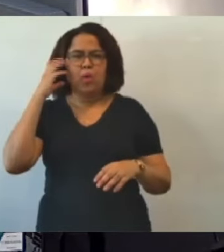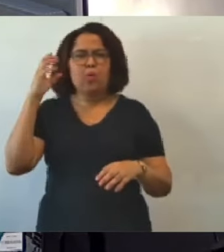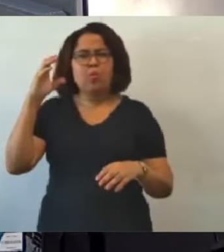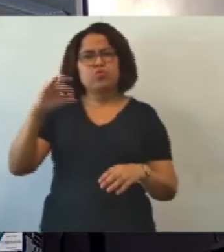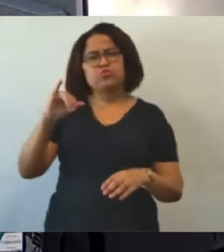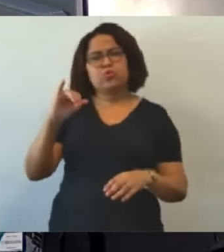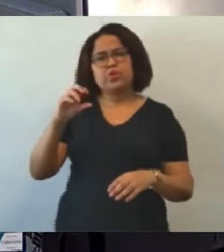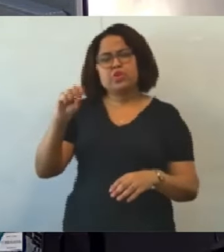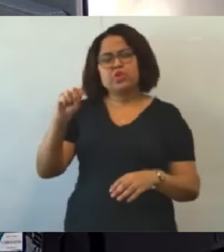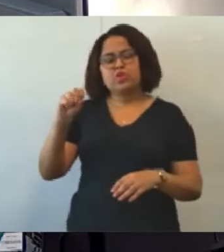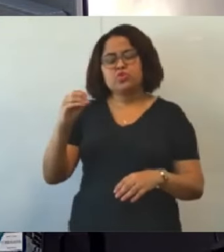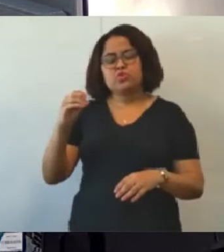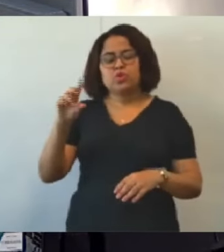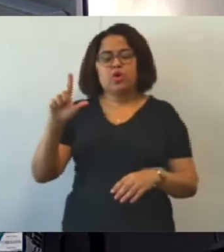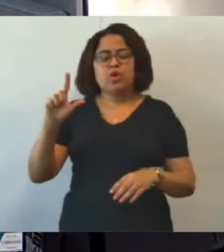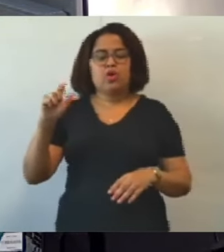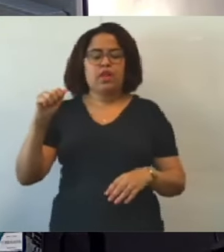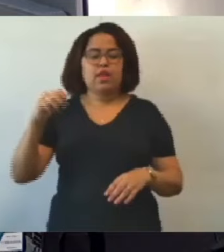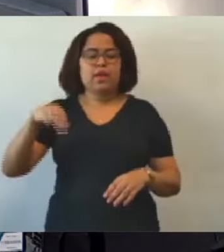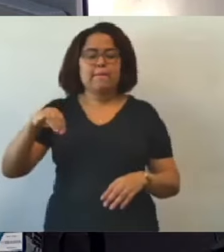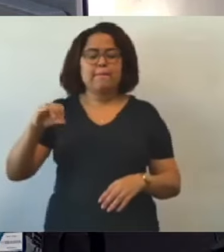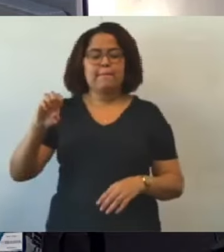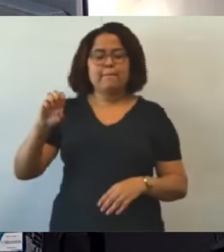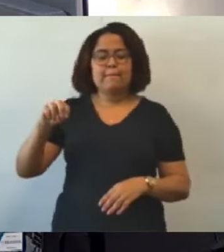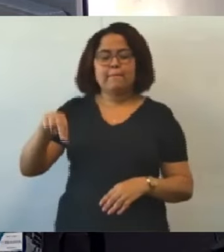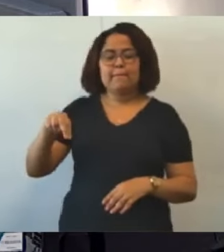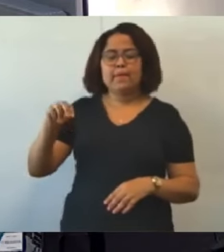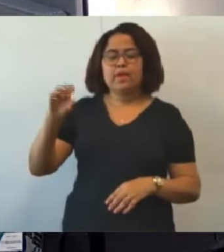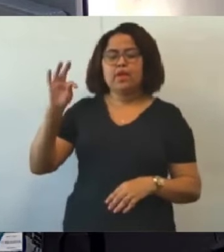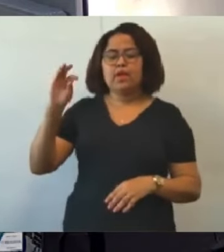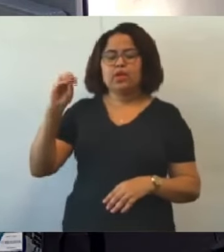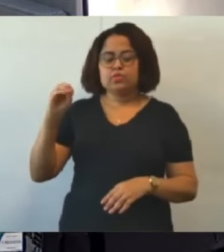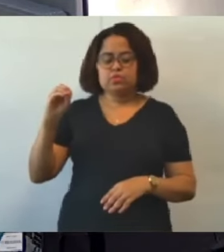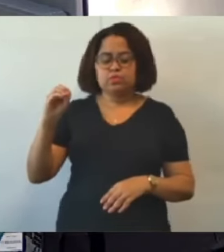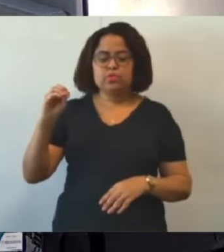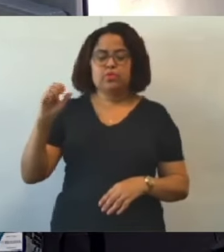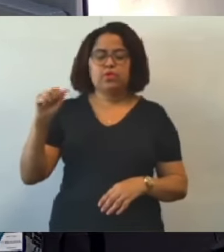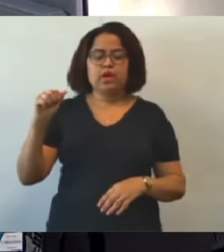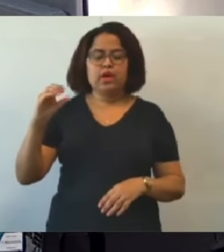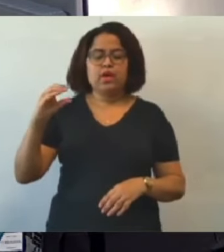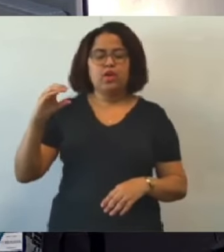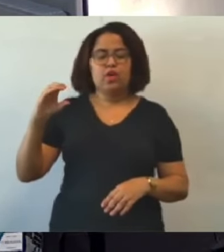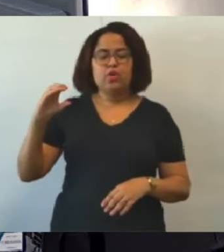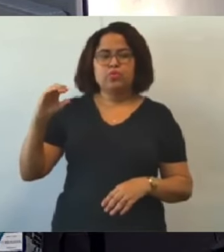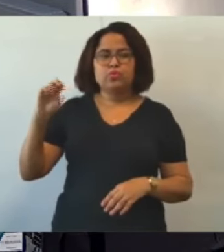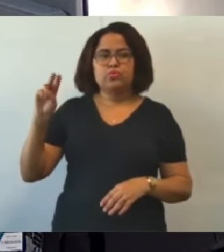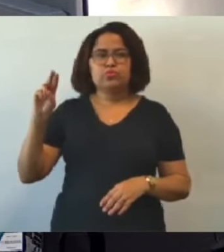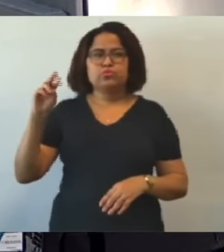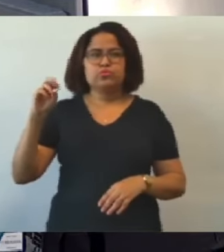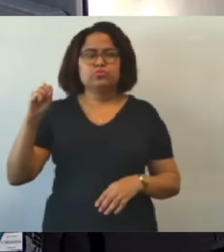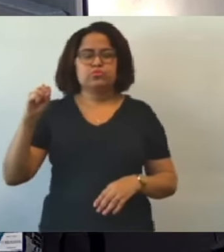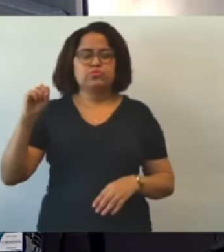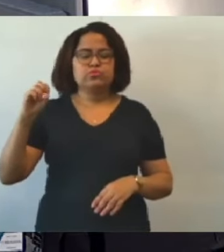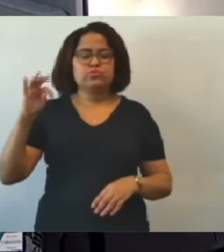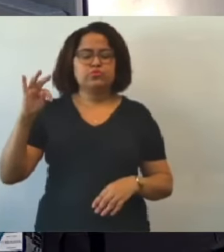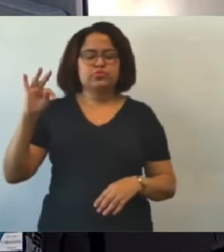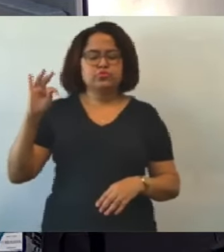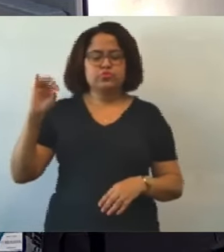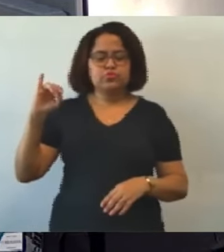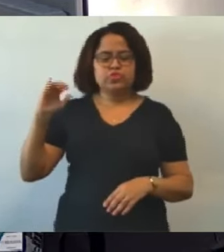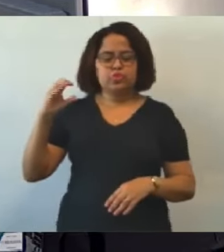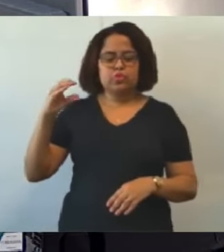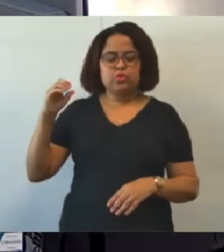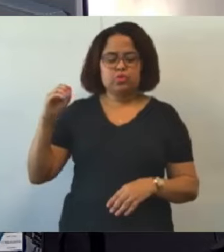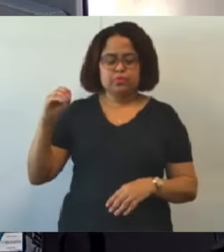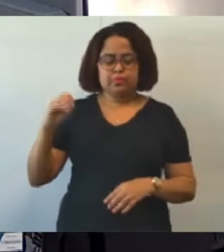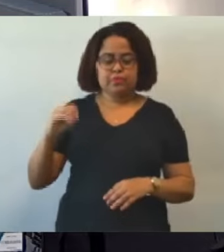tem, mas, se não, é muito bom também. É bom que a prefeitura reforce isso. A